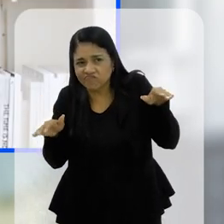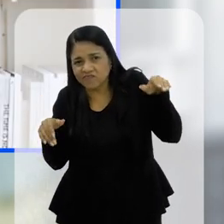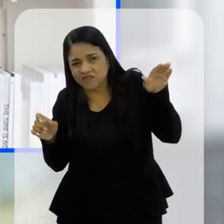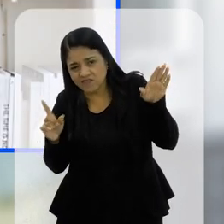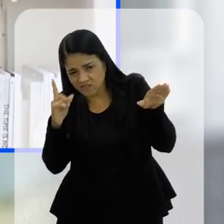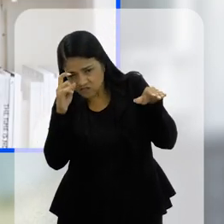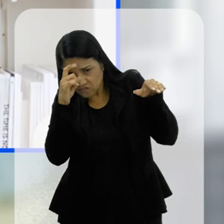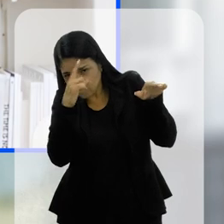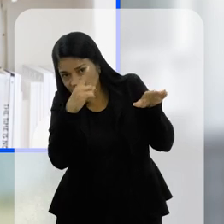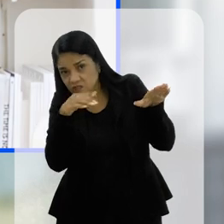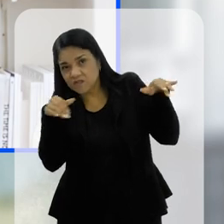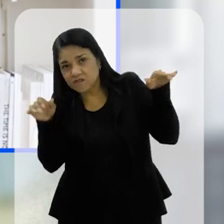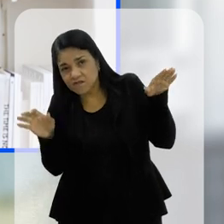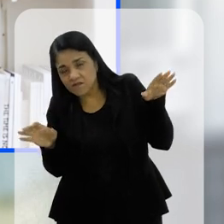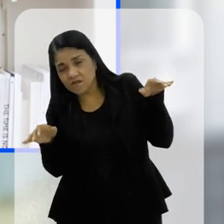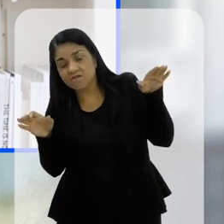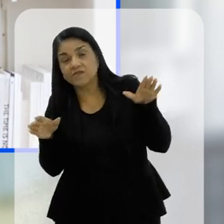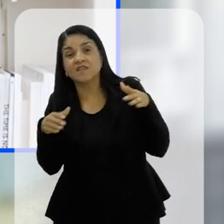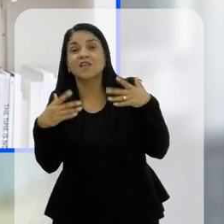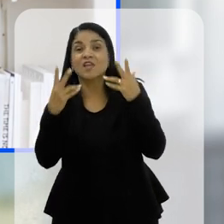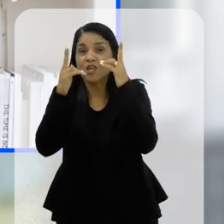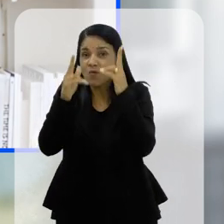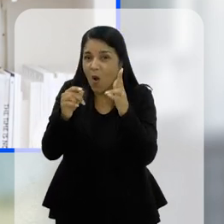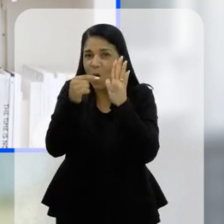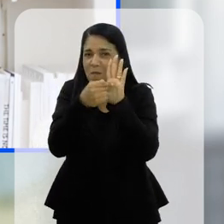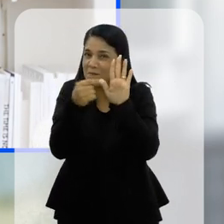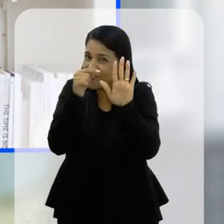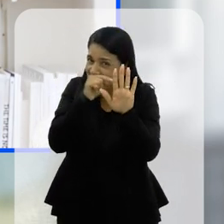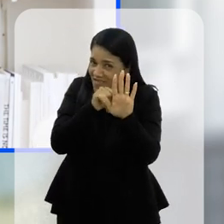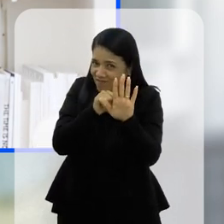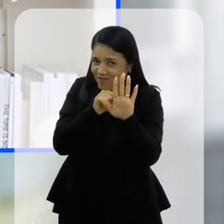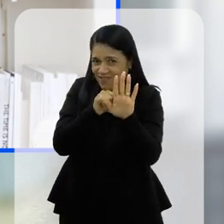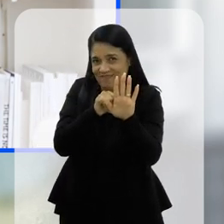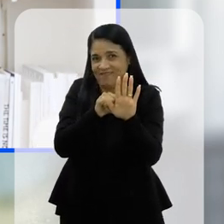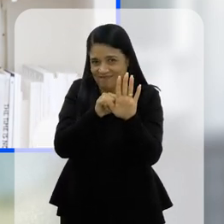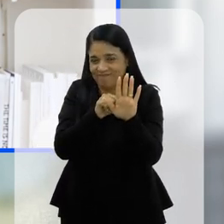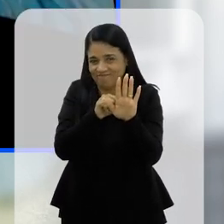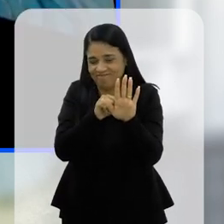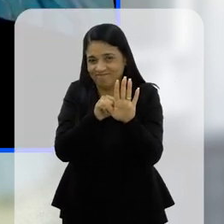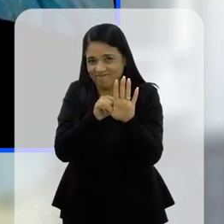voar com mais dificuldade, né, então é isso, e vivemos, infelizmente,